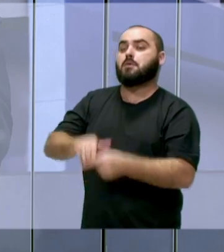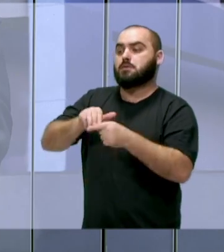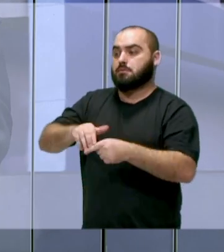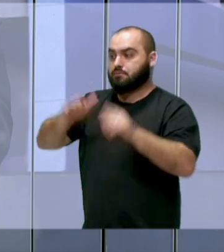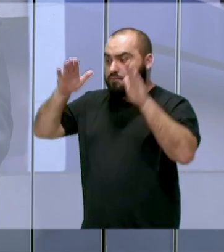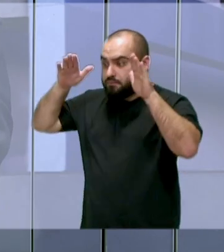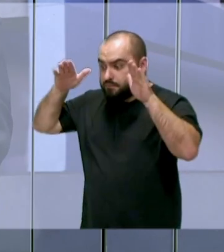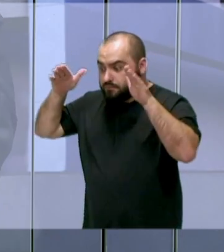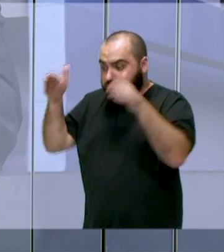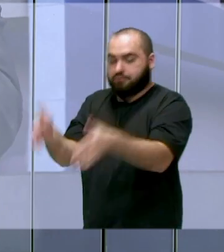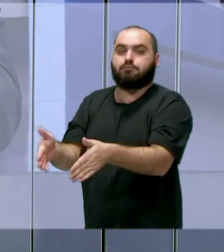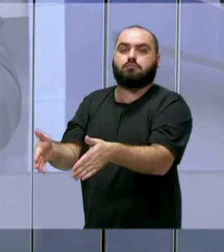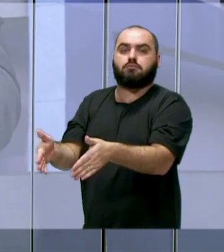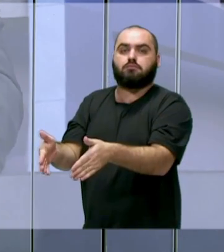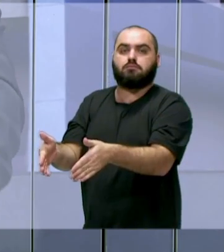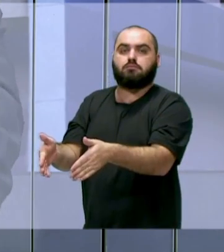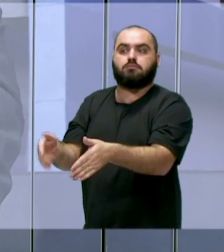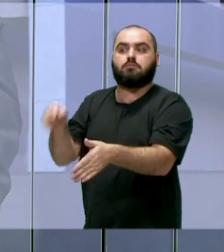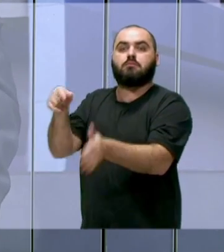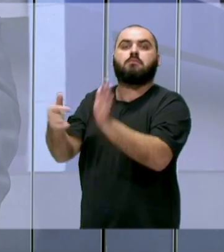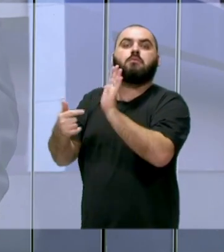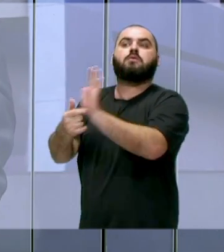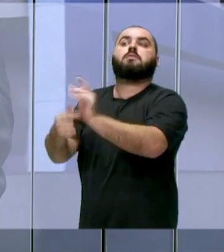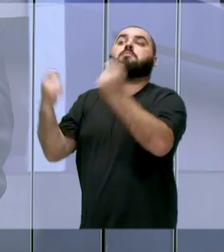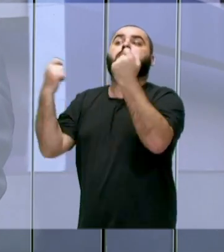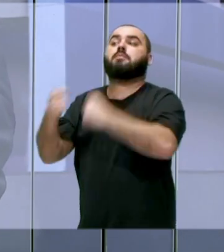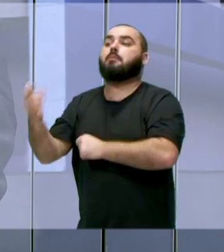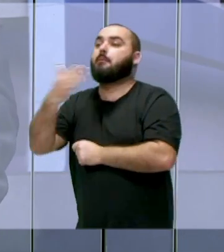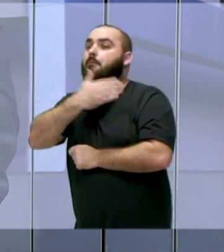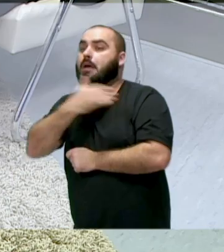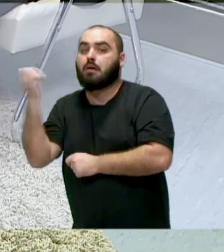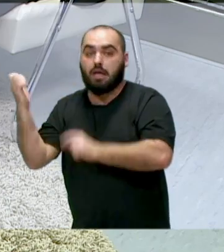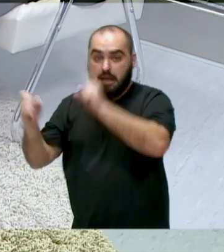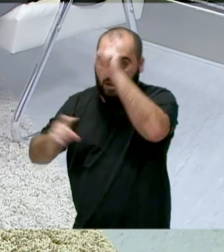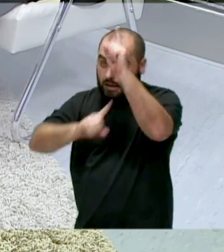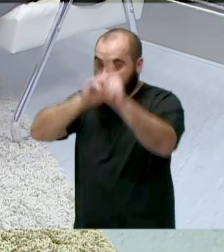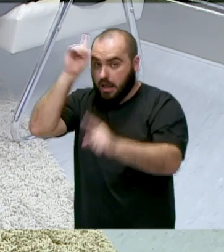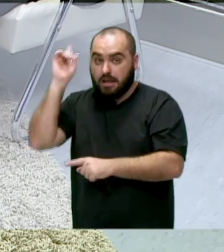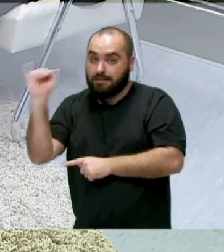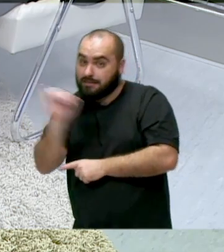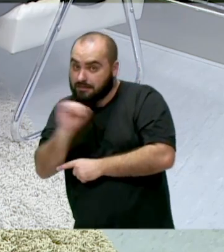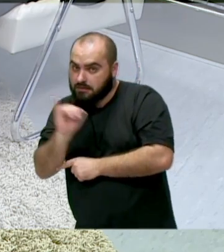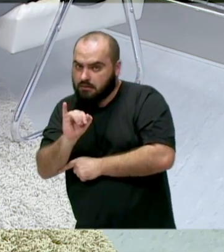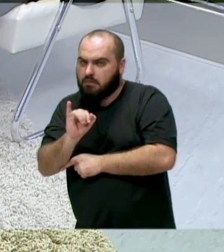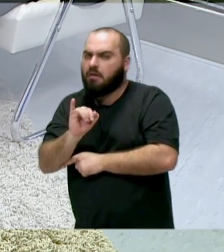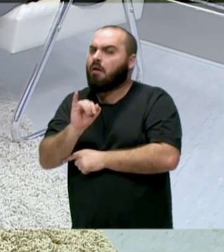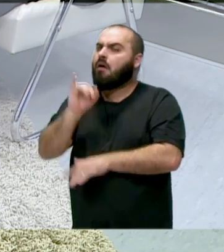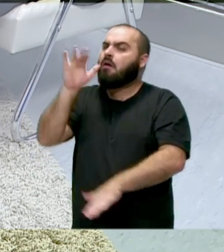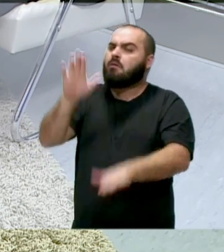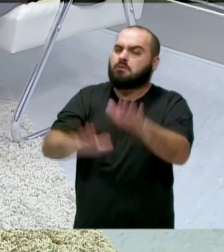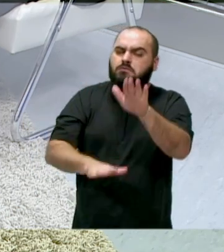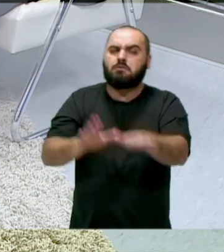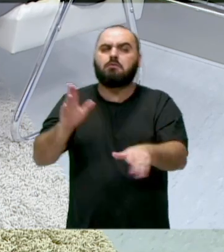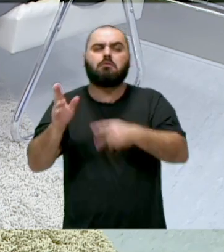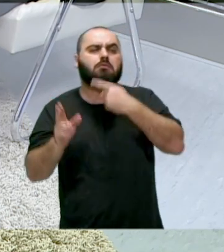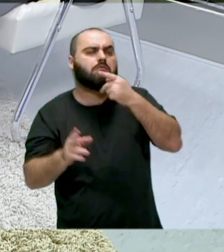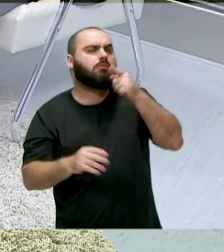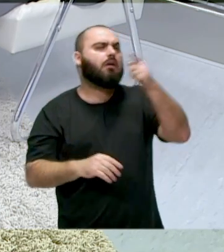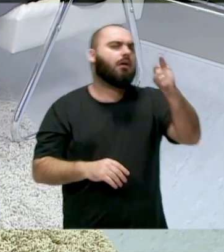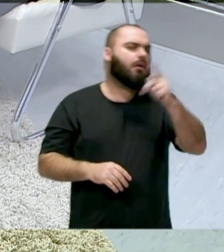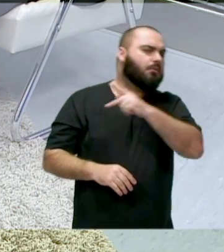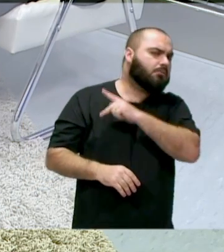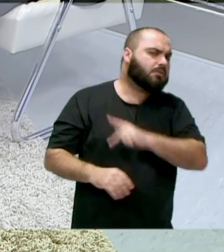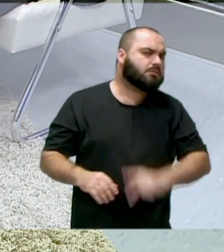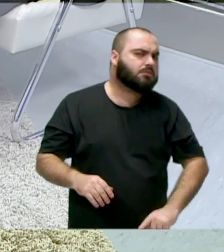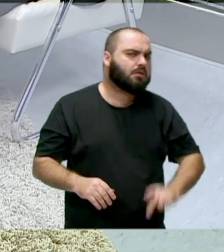de apontar aqui o que precisa ser melhorado, ideias, a nível de Itajaí. Claro que, de vez em quando, a dá nosso pitaco lá, falar de presidente, de